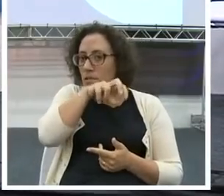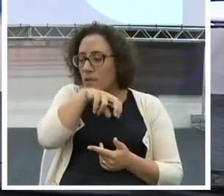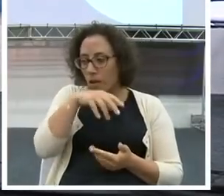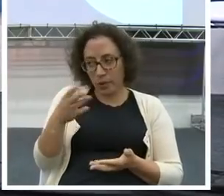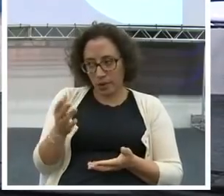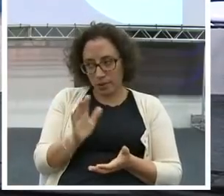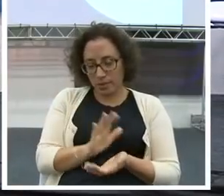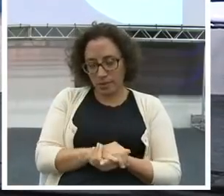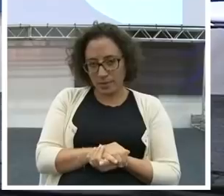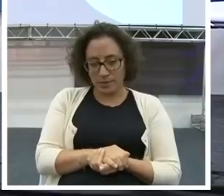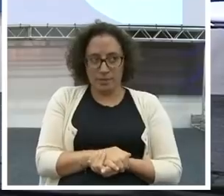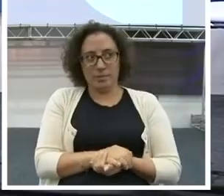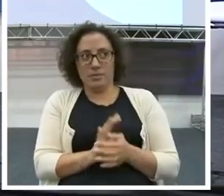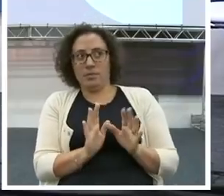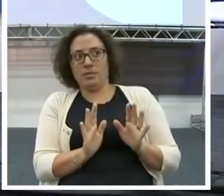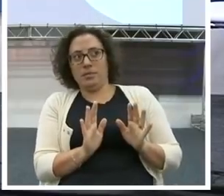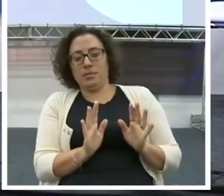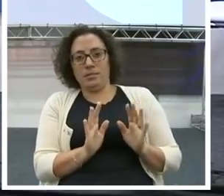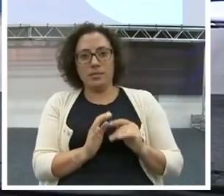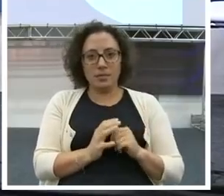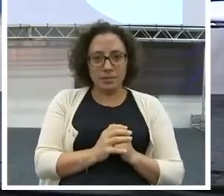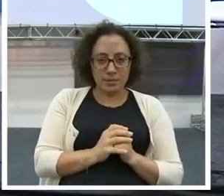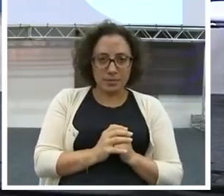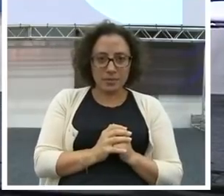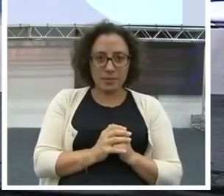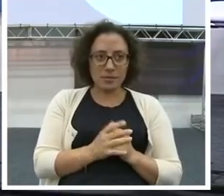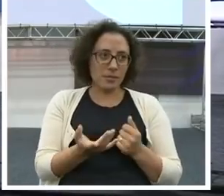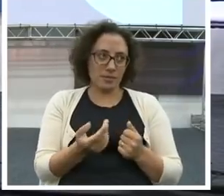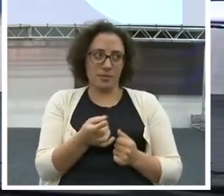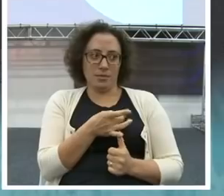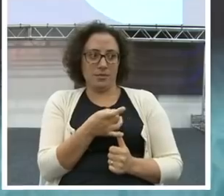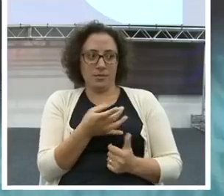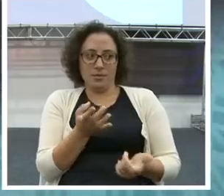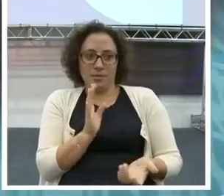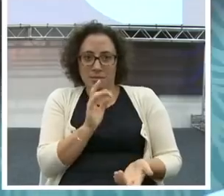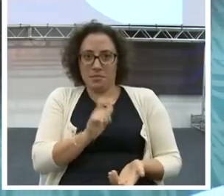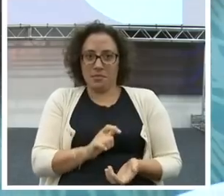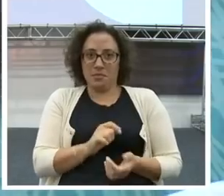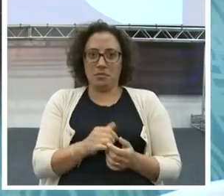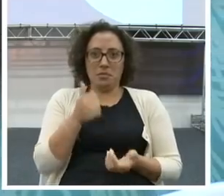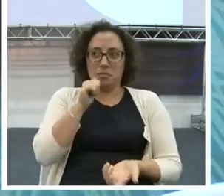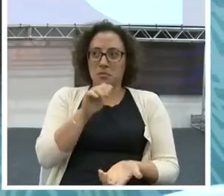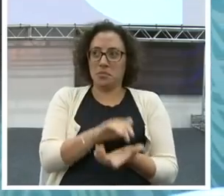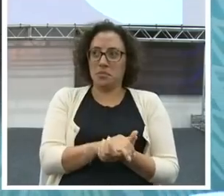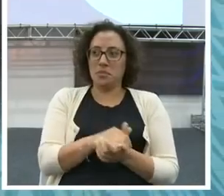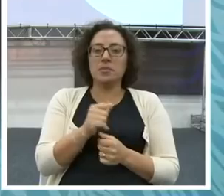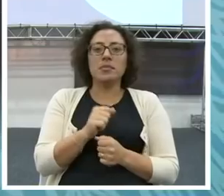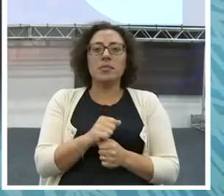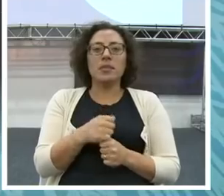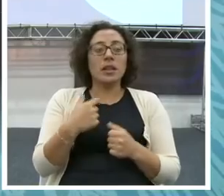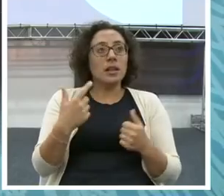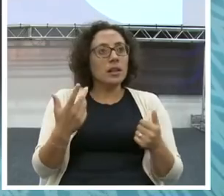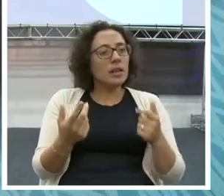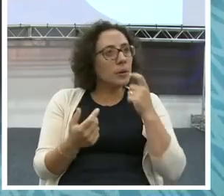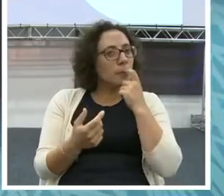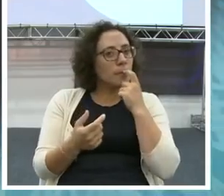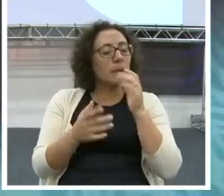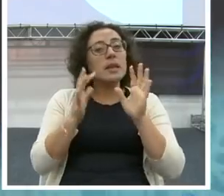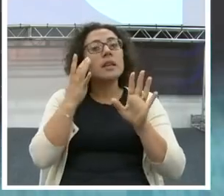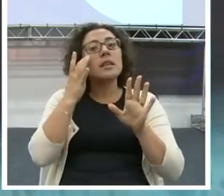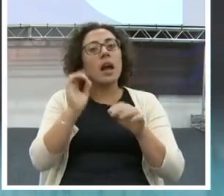Falei, nem quero. Já vai botando medo, né? Falei, que tal, então, você comprar a sala?